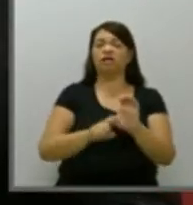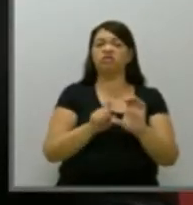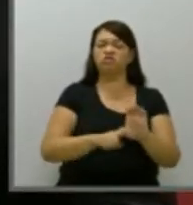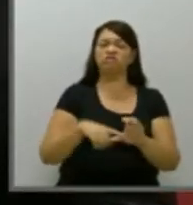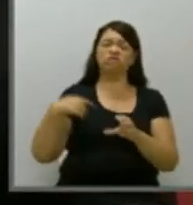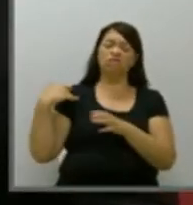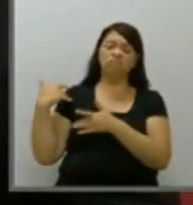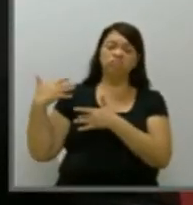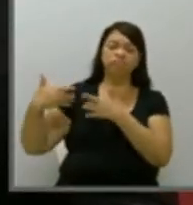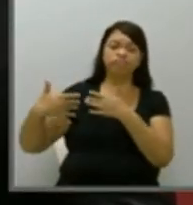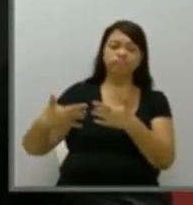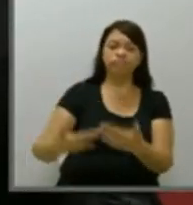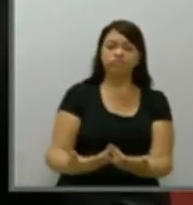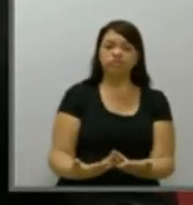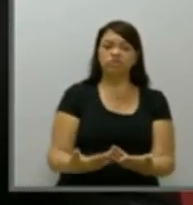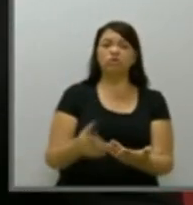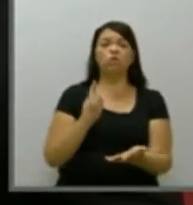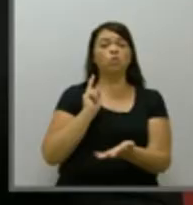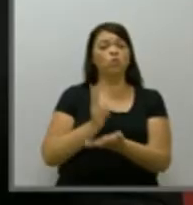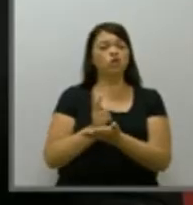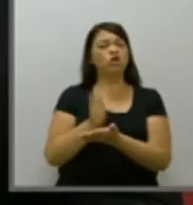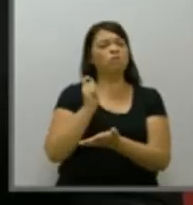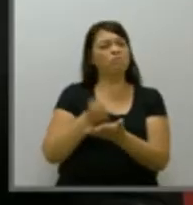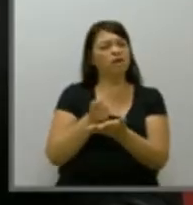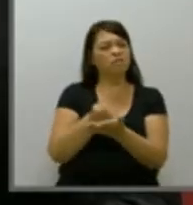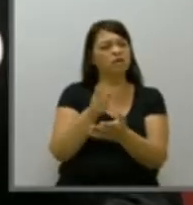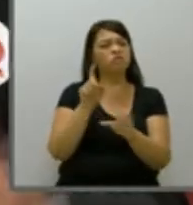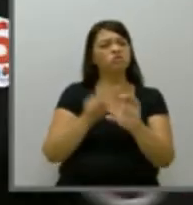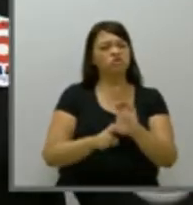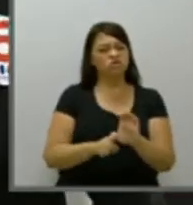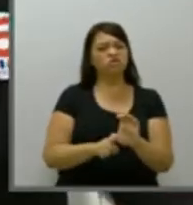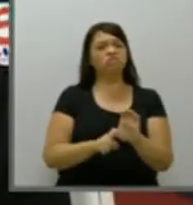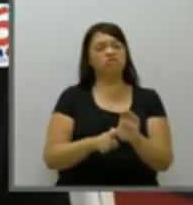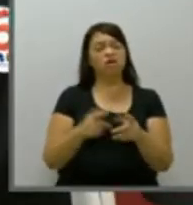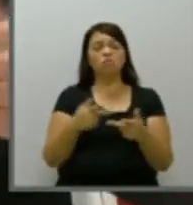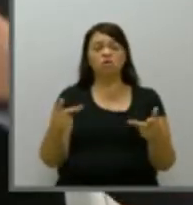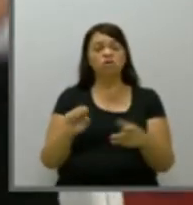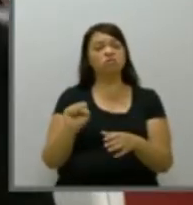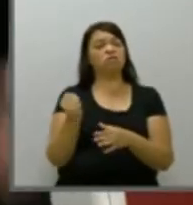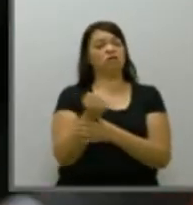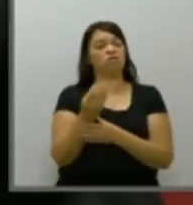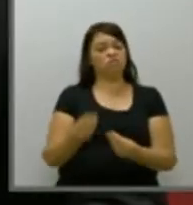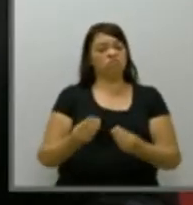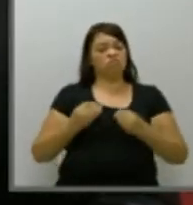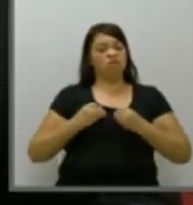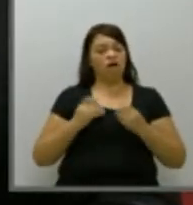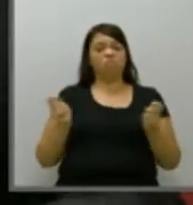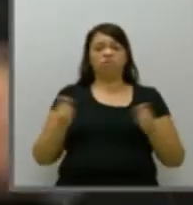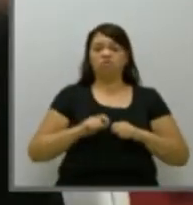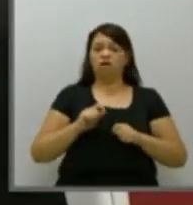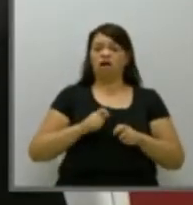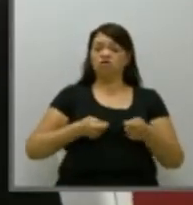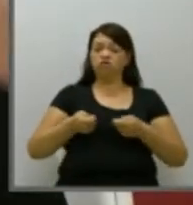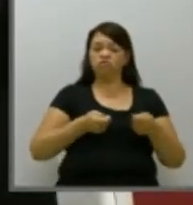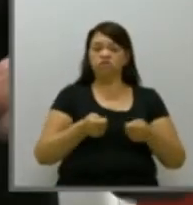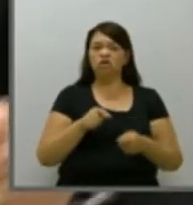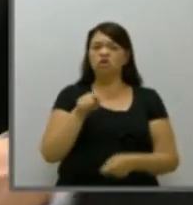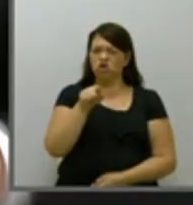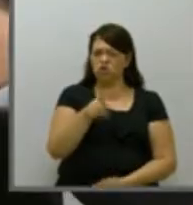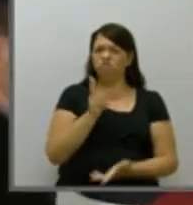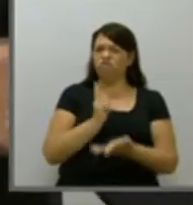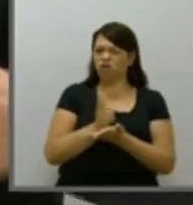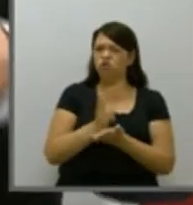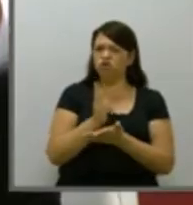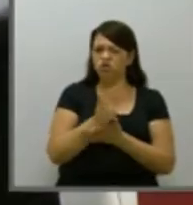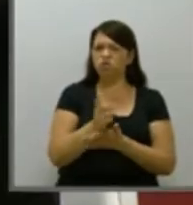longo período. Manter o pagamento em dia dessas obrigações é o que nos garante a capacidade de governar. A senhora vai manter em dia